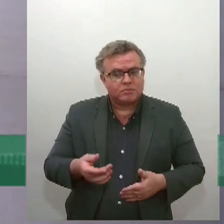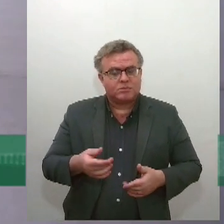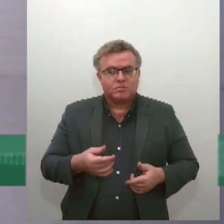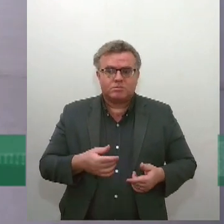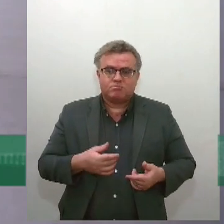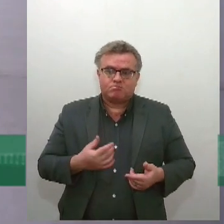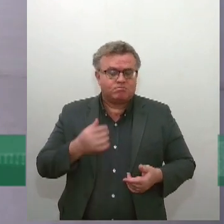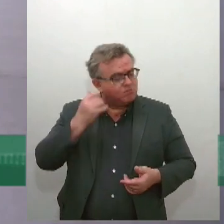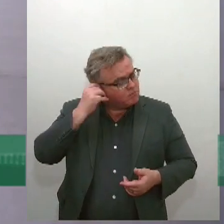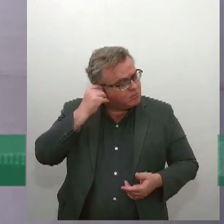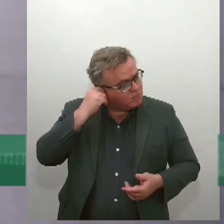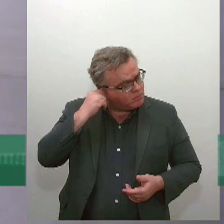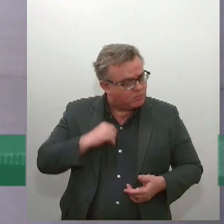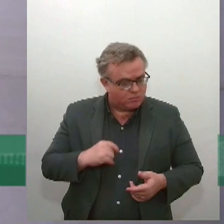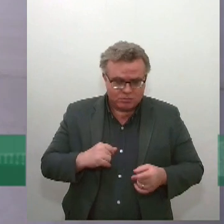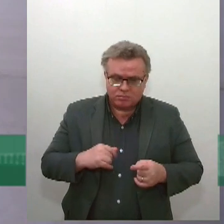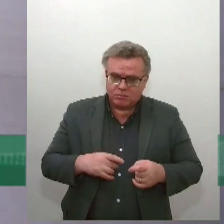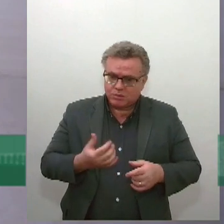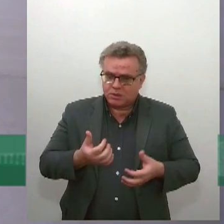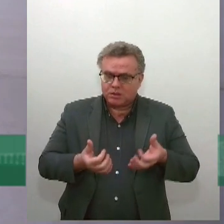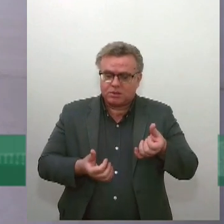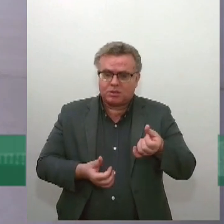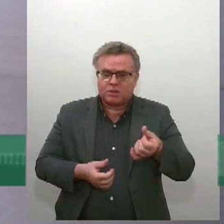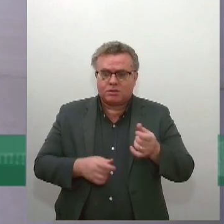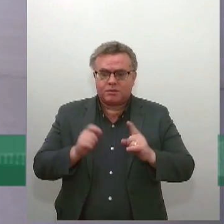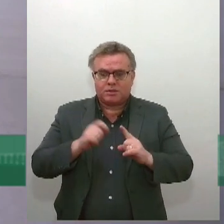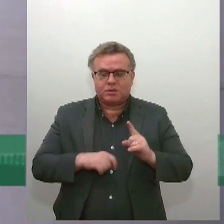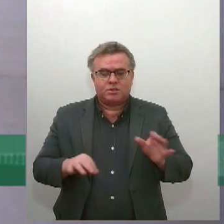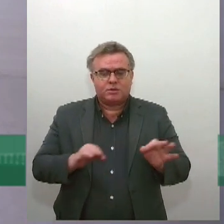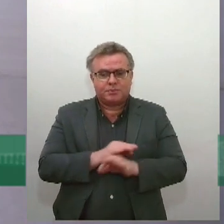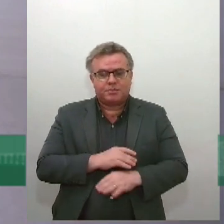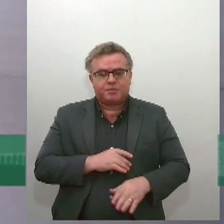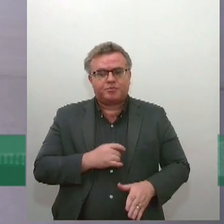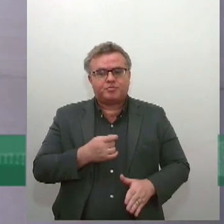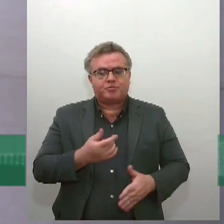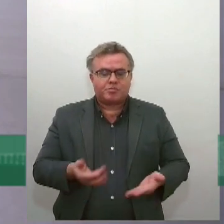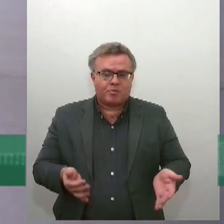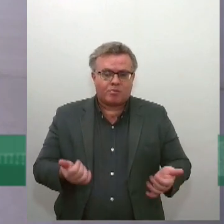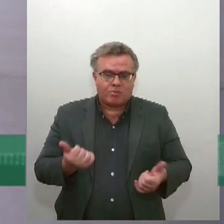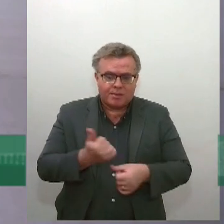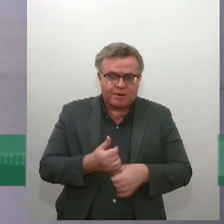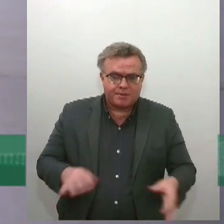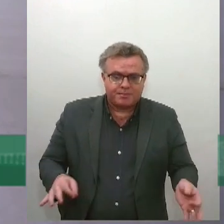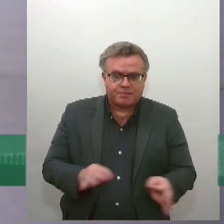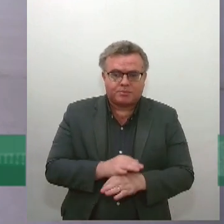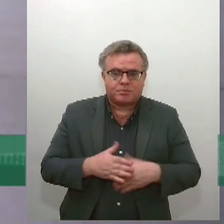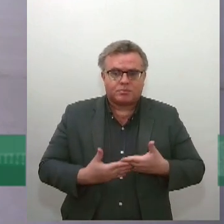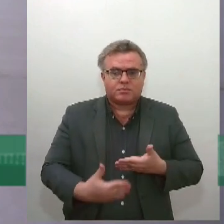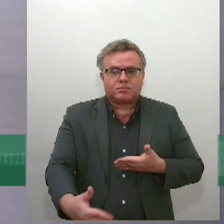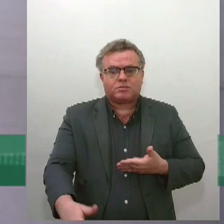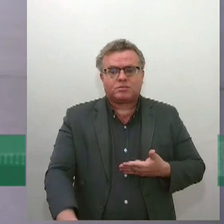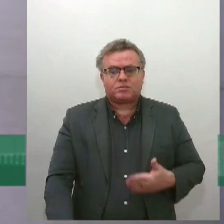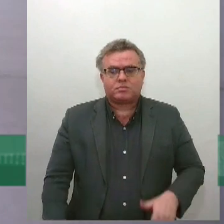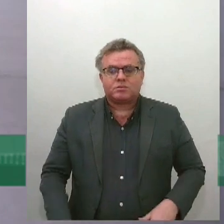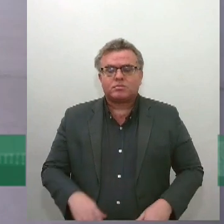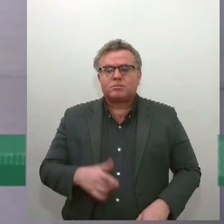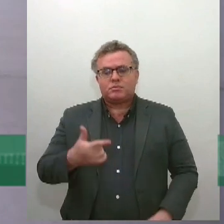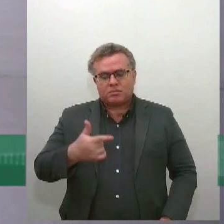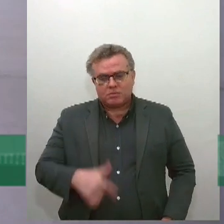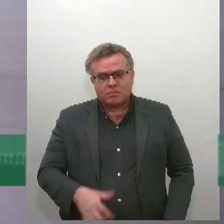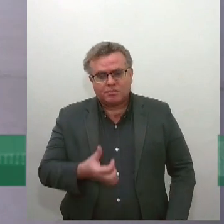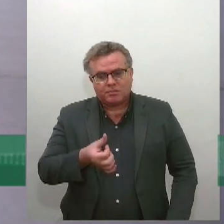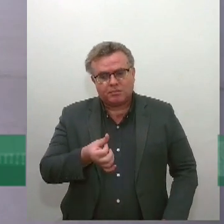ela seria editada no prazo de 180 dias para entrar em vigor e depois desse prazo, se eu não me engano, mais seis meses para aquelas